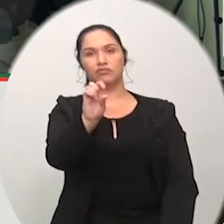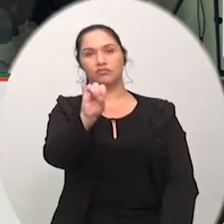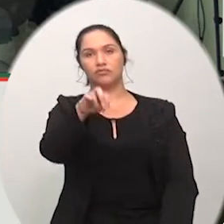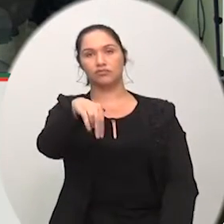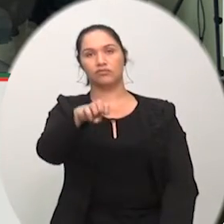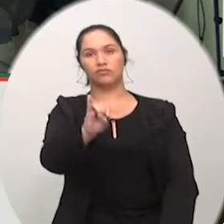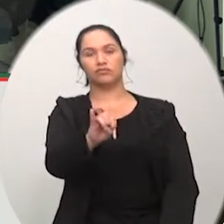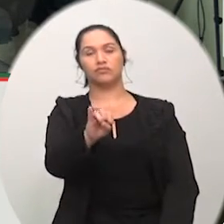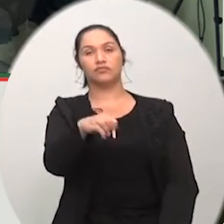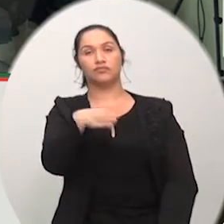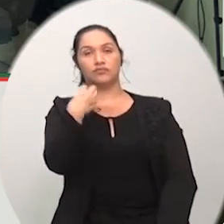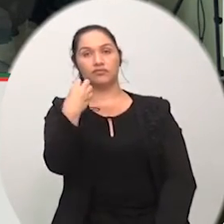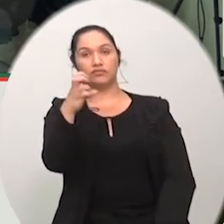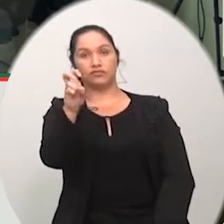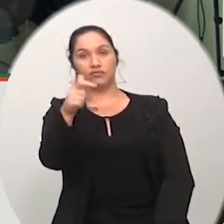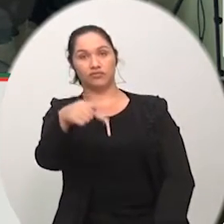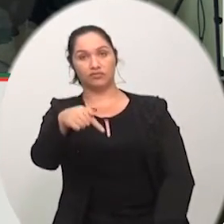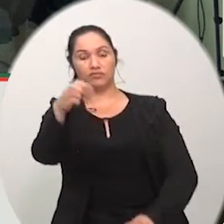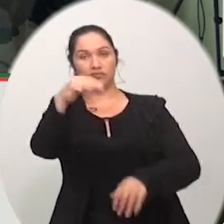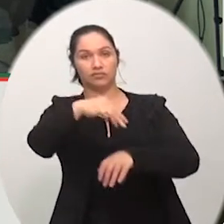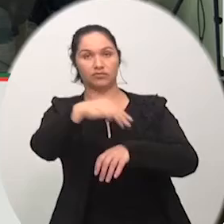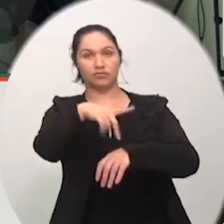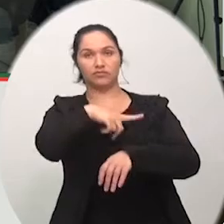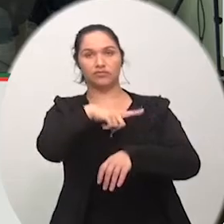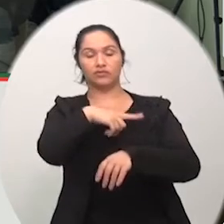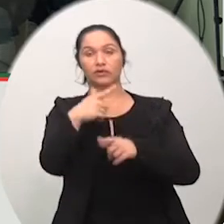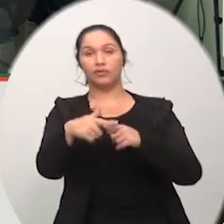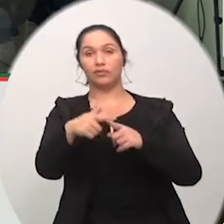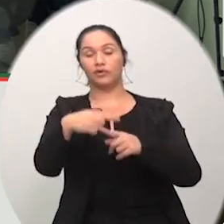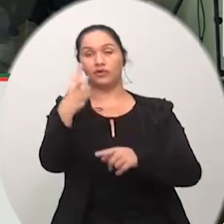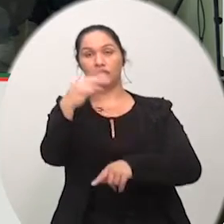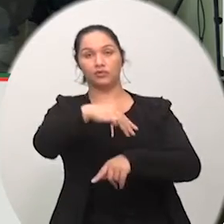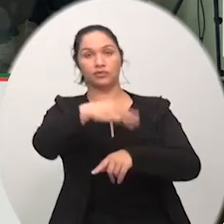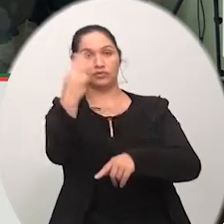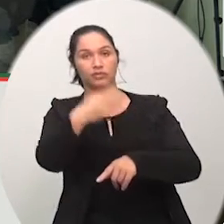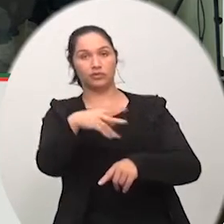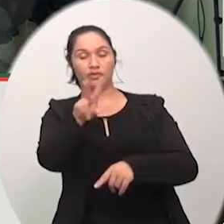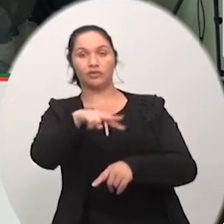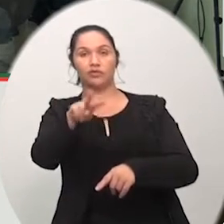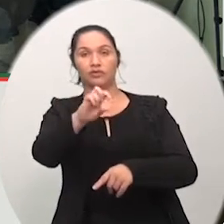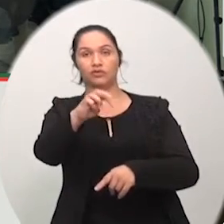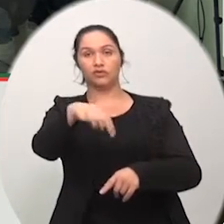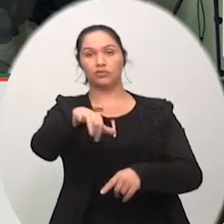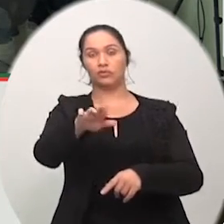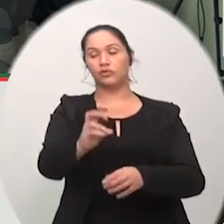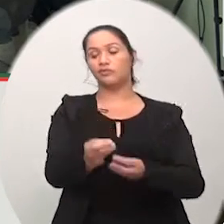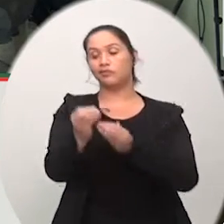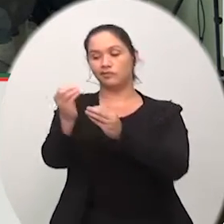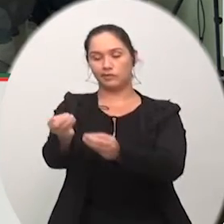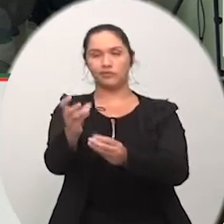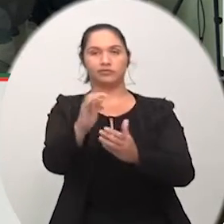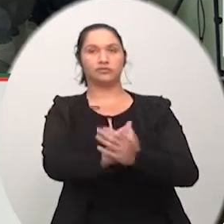Potelec vossa excelência dispõe de sete minutos eis que três minutos e trinta cedido pelo vereador Mili da Agostin